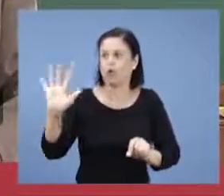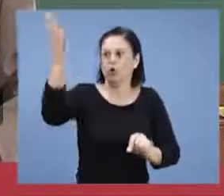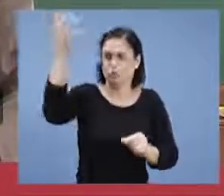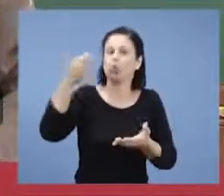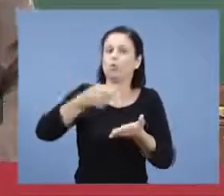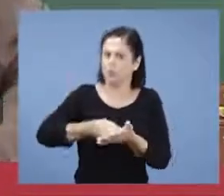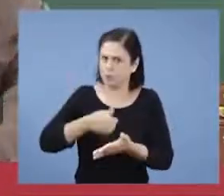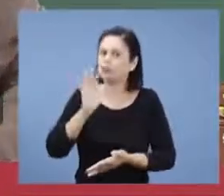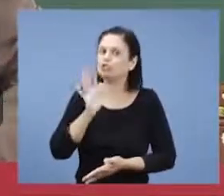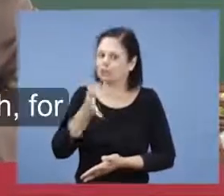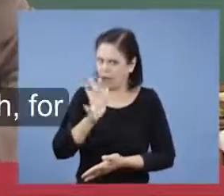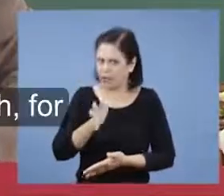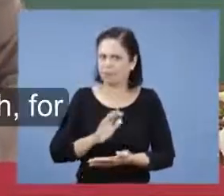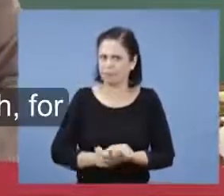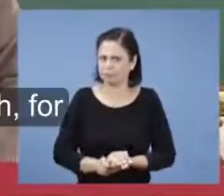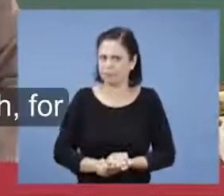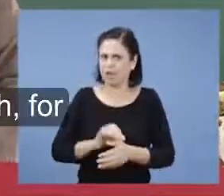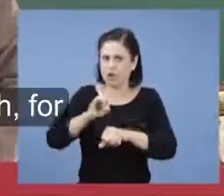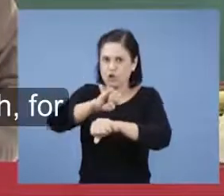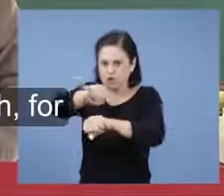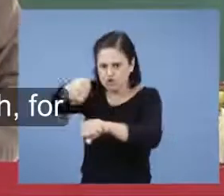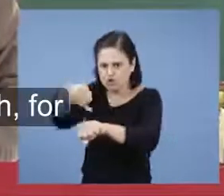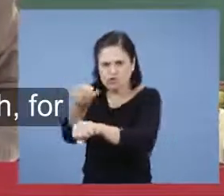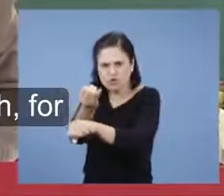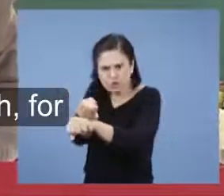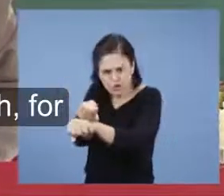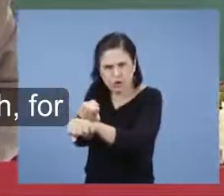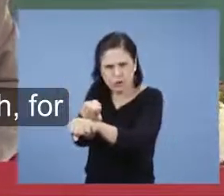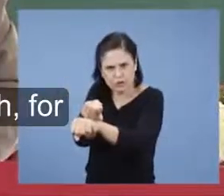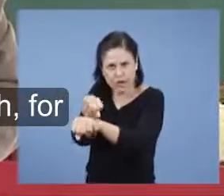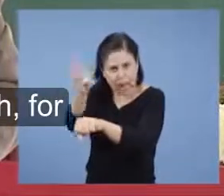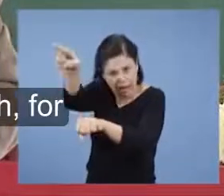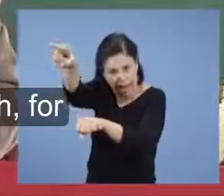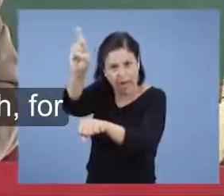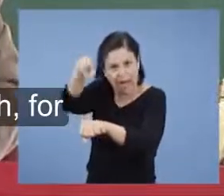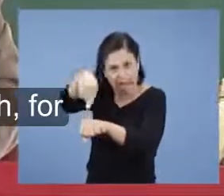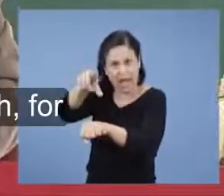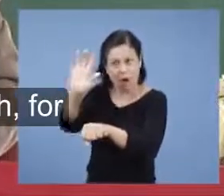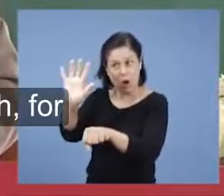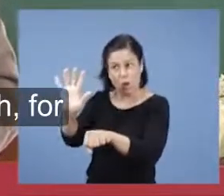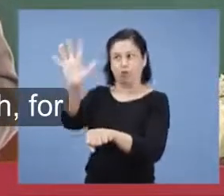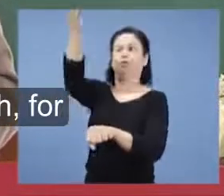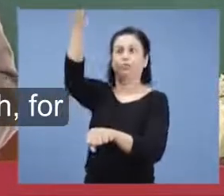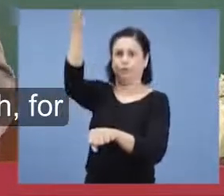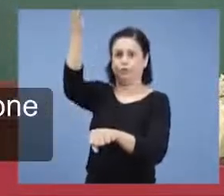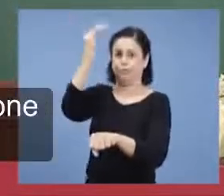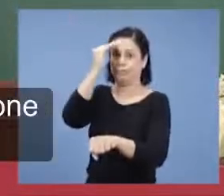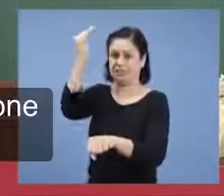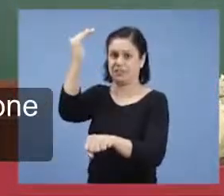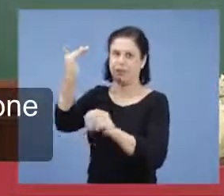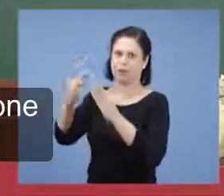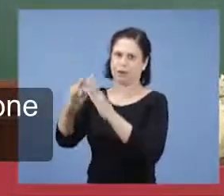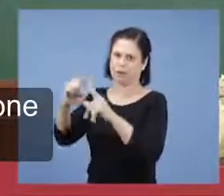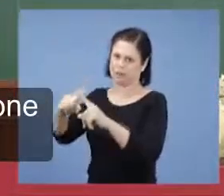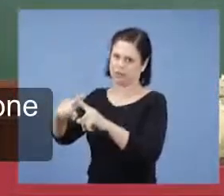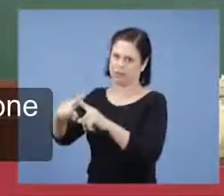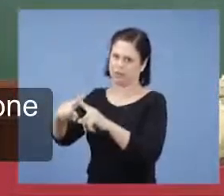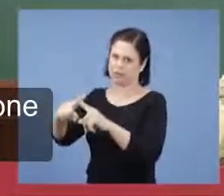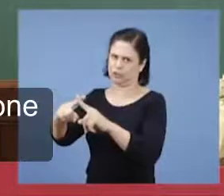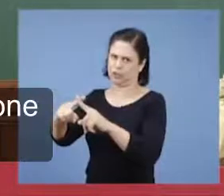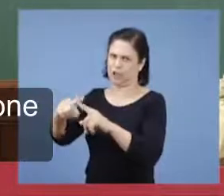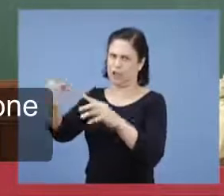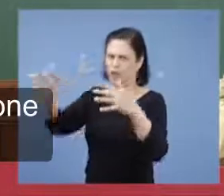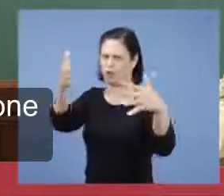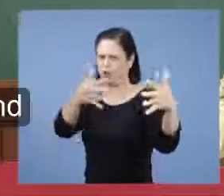todos estão cumpridos. E Jerusalém é o grande sinal para a igreja. Para o mundo é a